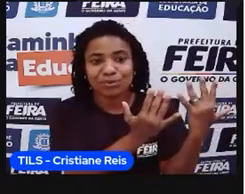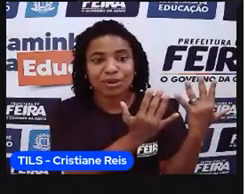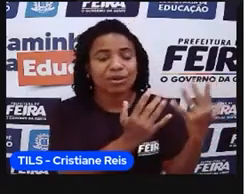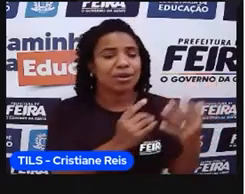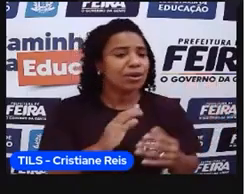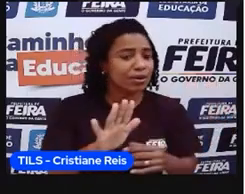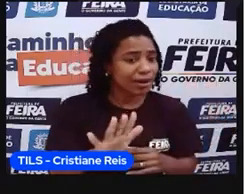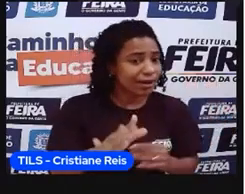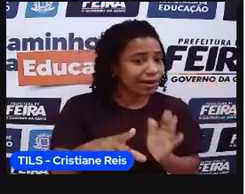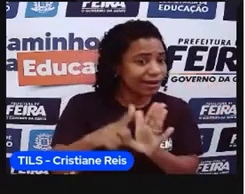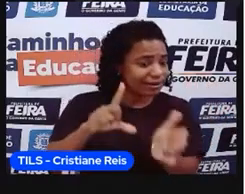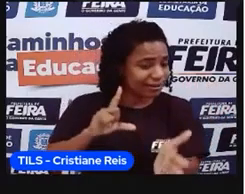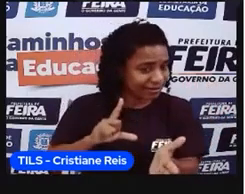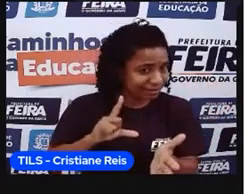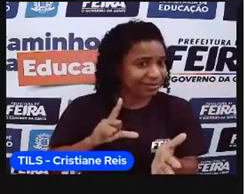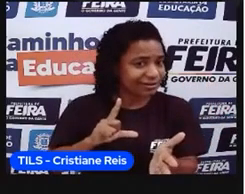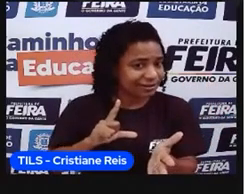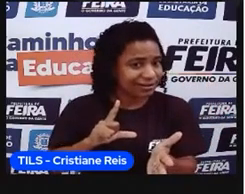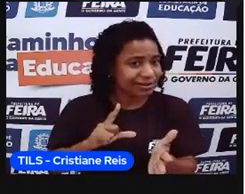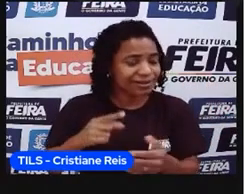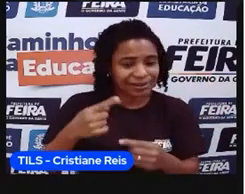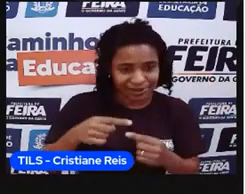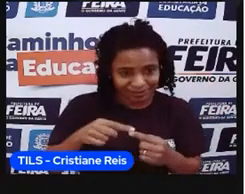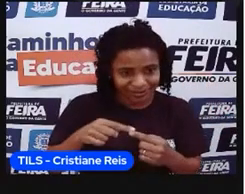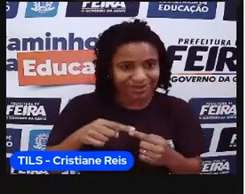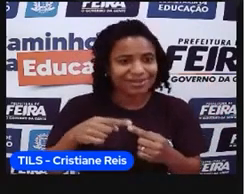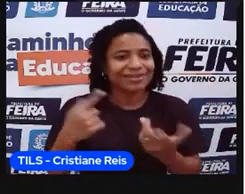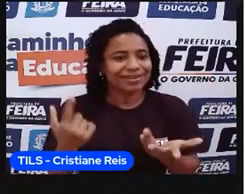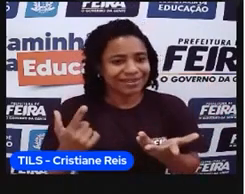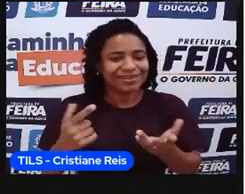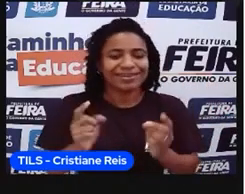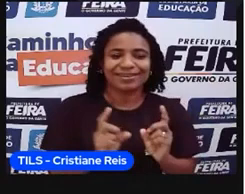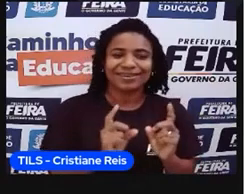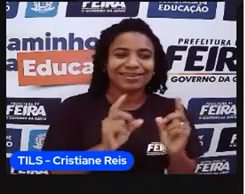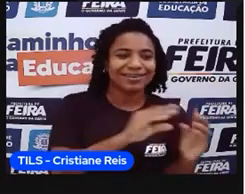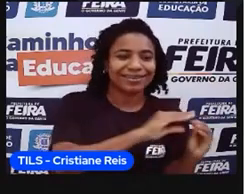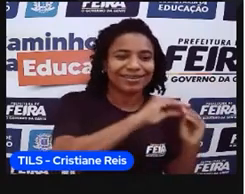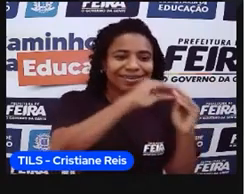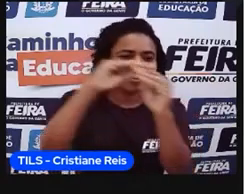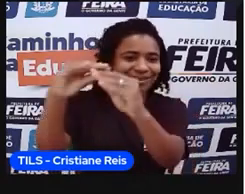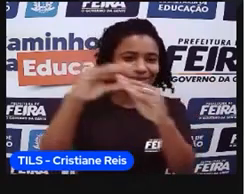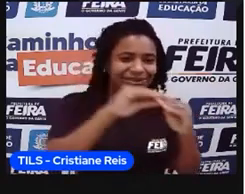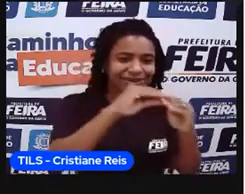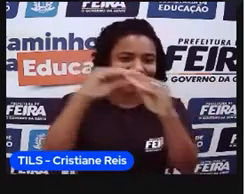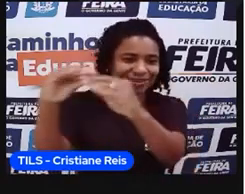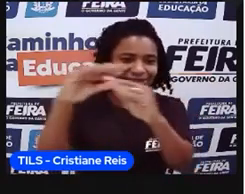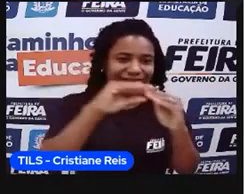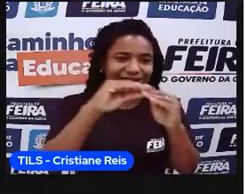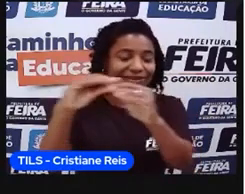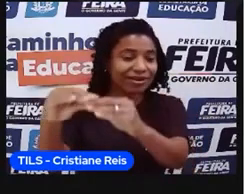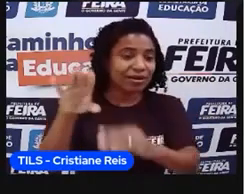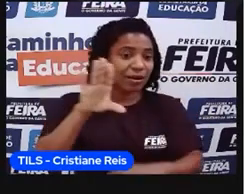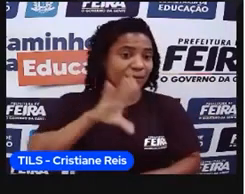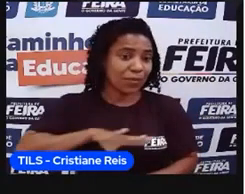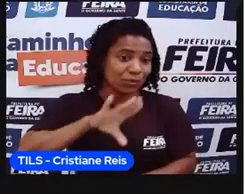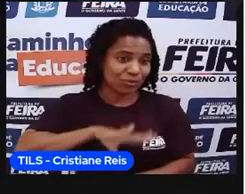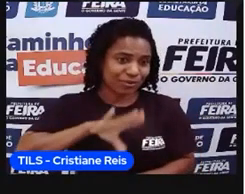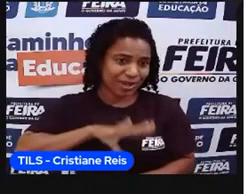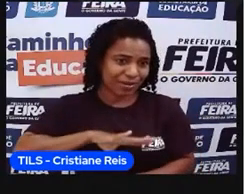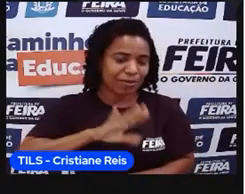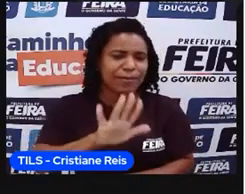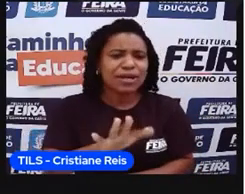até então tudo era produzido e mandado para a Colônia, mas a atividade do café começou a ter uma acumulação de